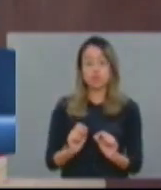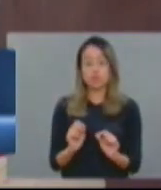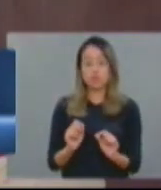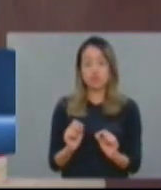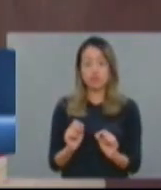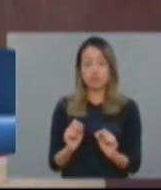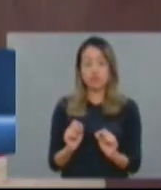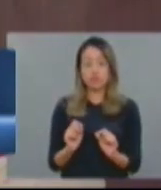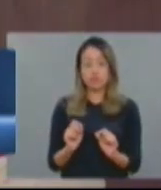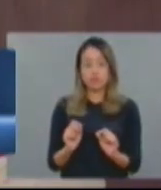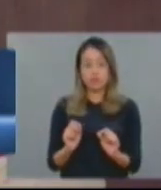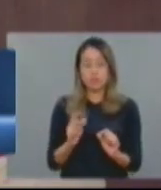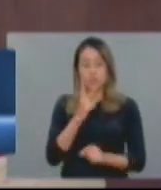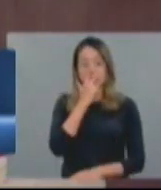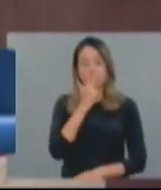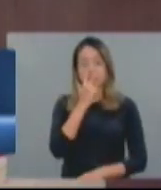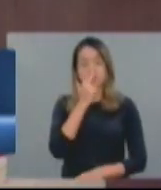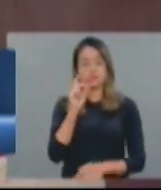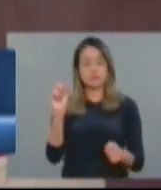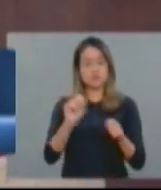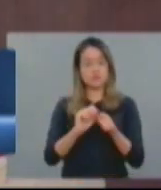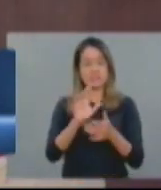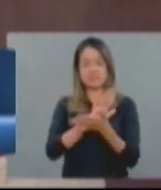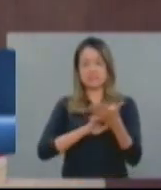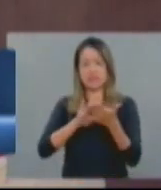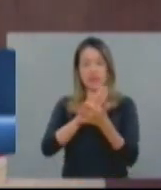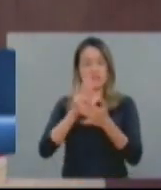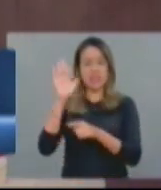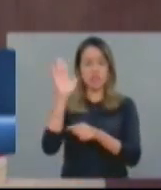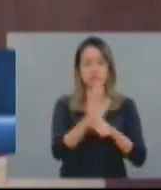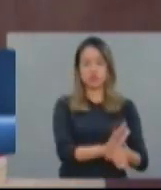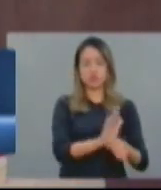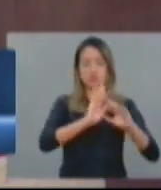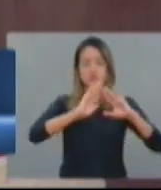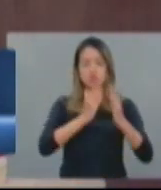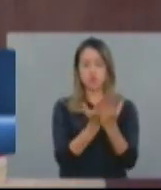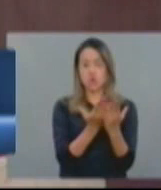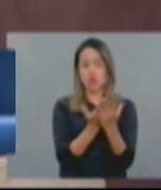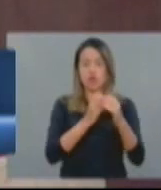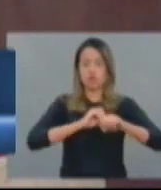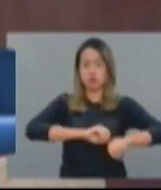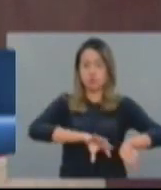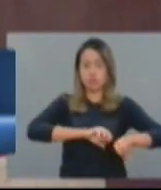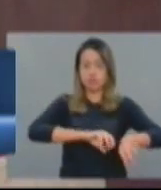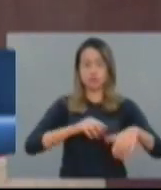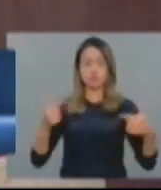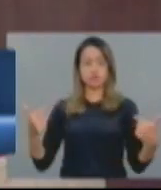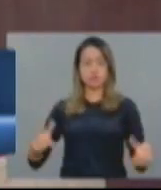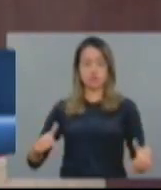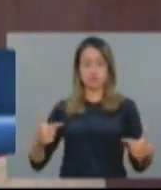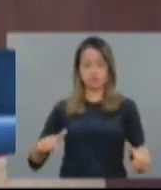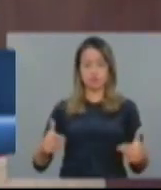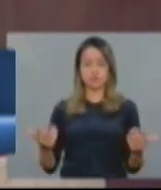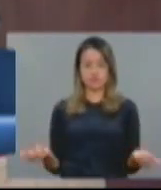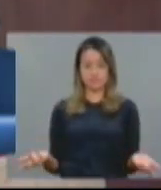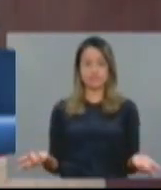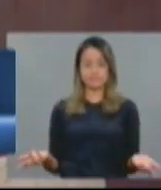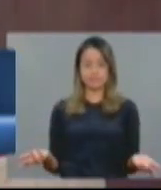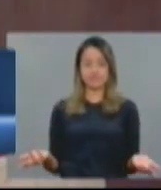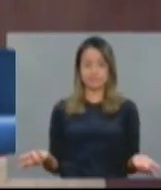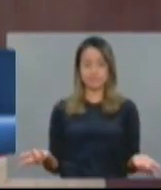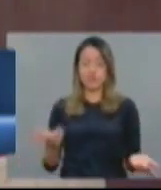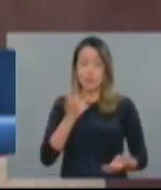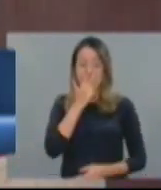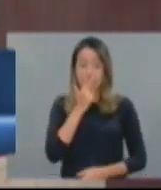e a leniencia em resolver essa situação caótica na atual gestão